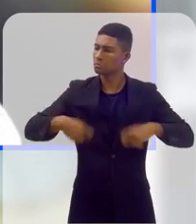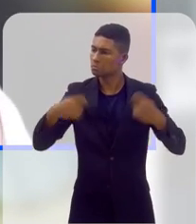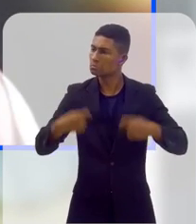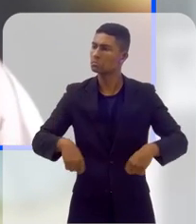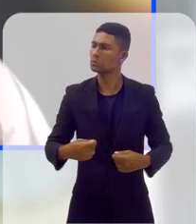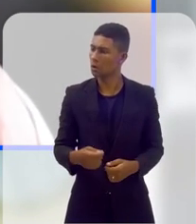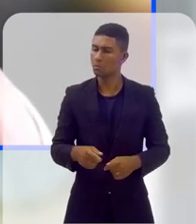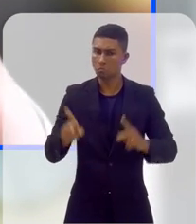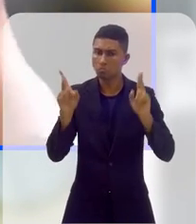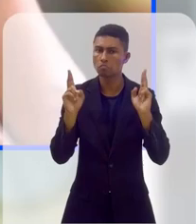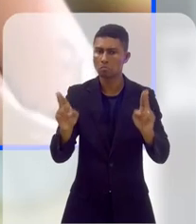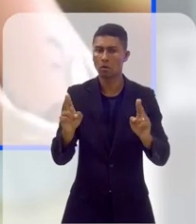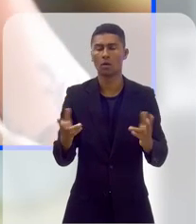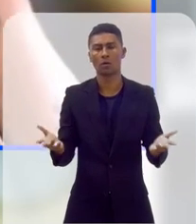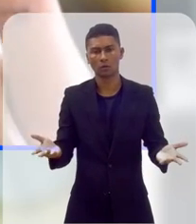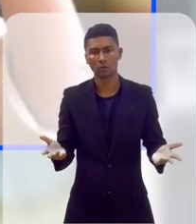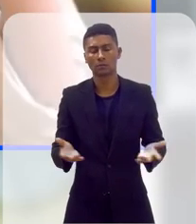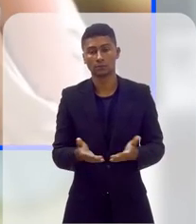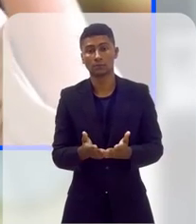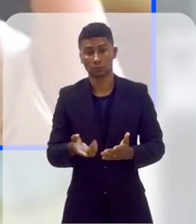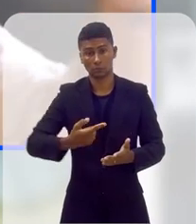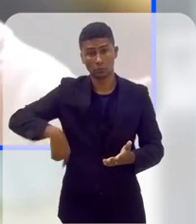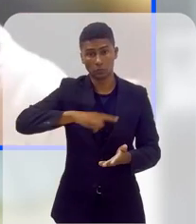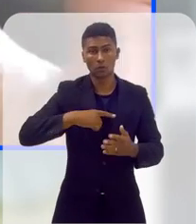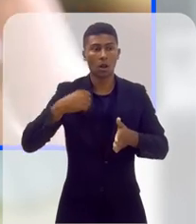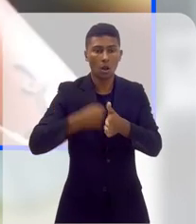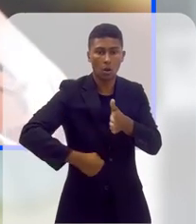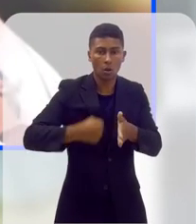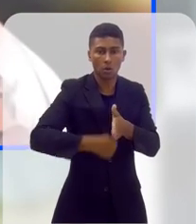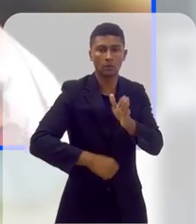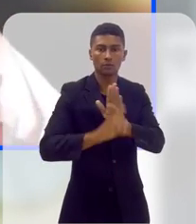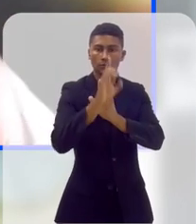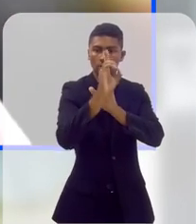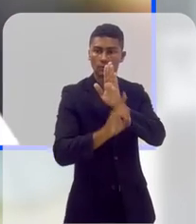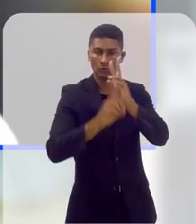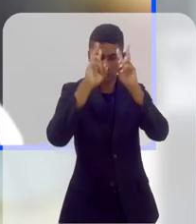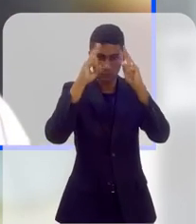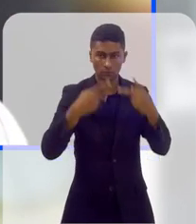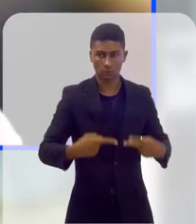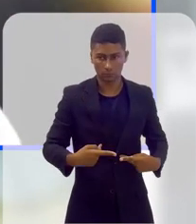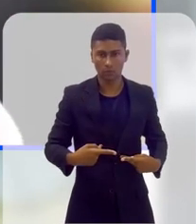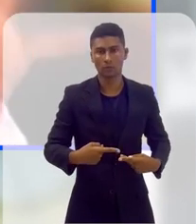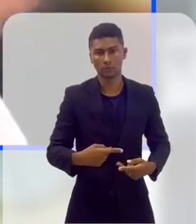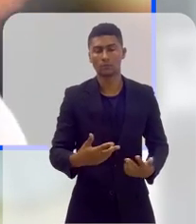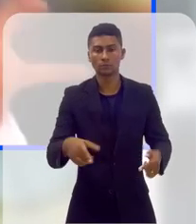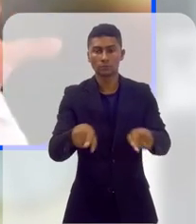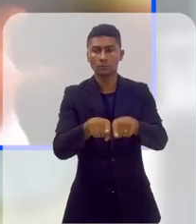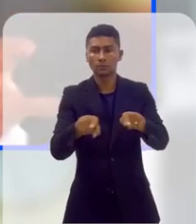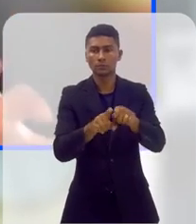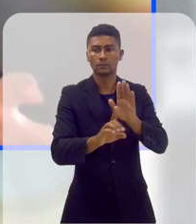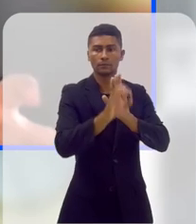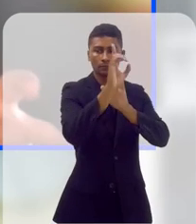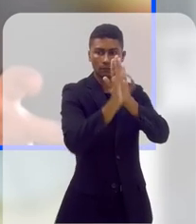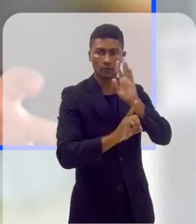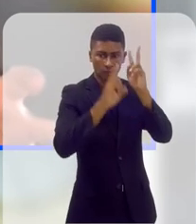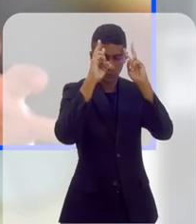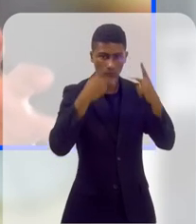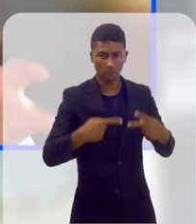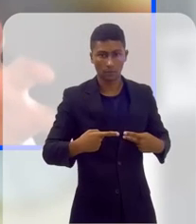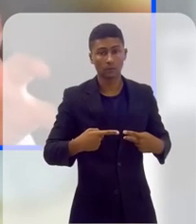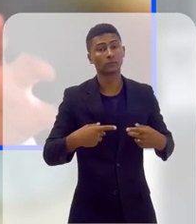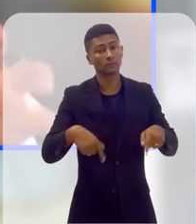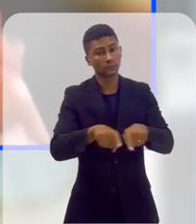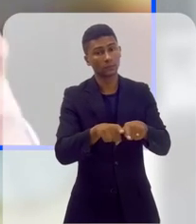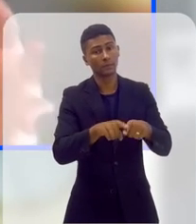e saber que existem direitos humanos e as suas particularidades da população negra, das mulheres. Veja o que está acontecendo hoje no país, né? Em relação